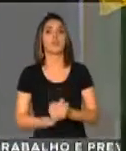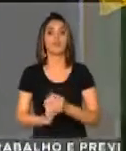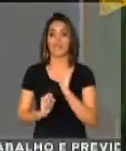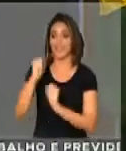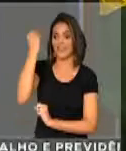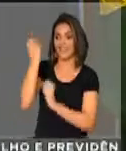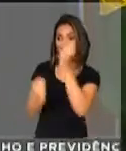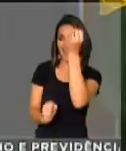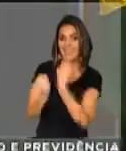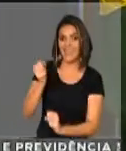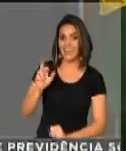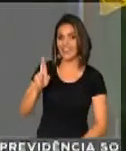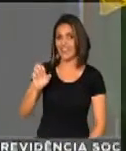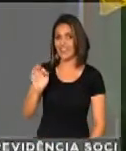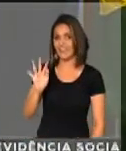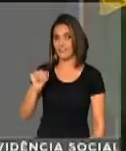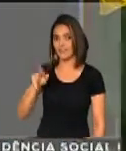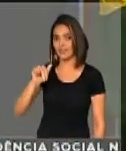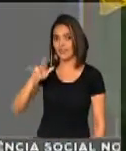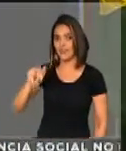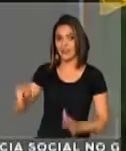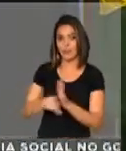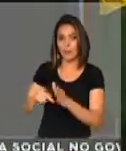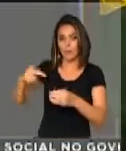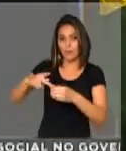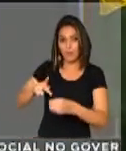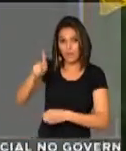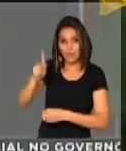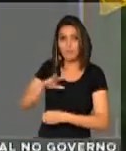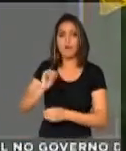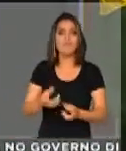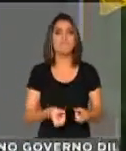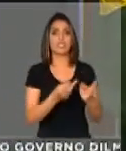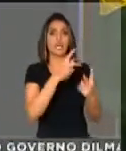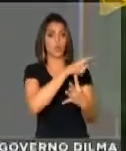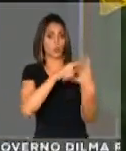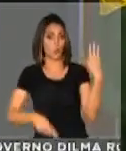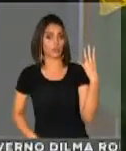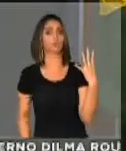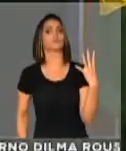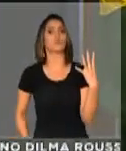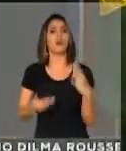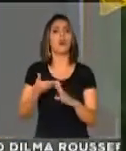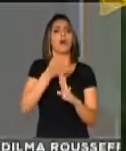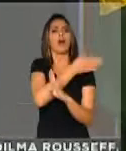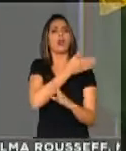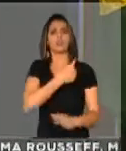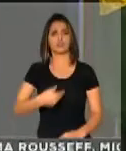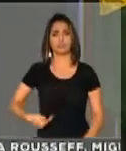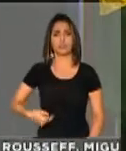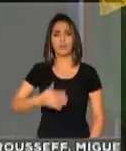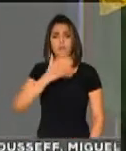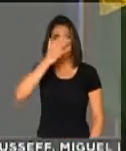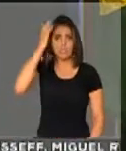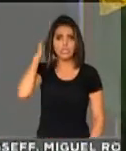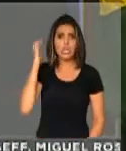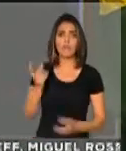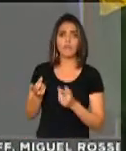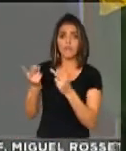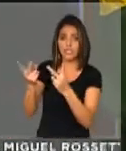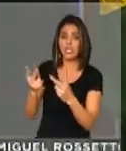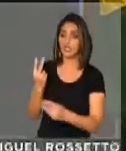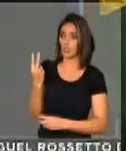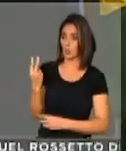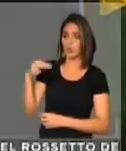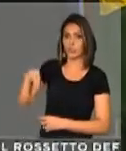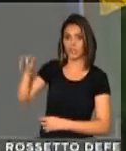refinarias da Petrobras. Essa medida já vinha sendo pensada no governo de Michel Temer. Venderia-se as duas refinarias